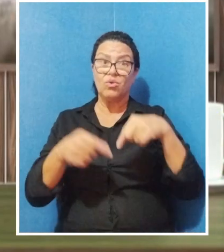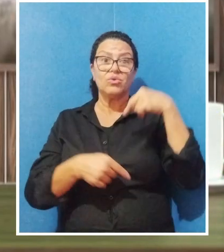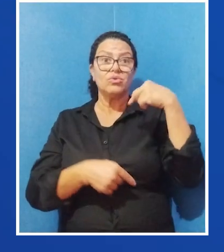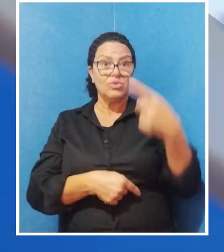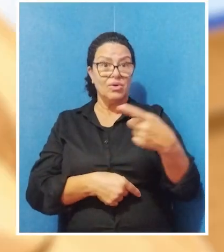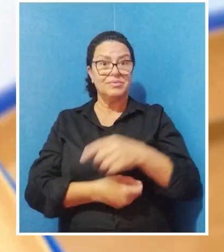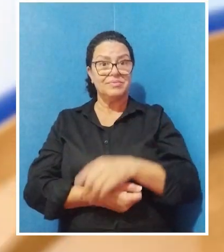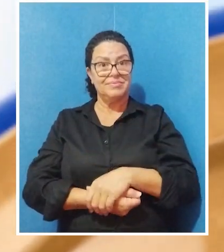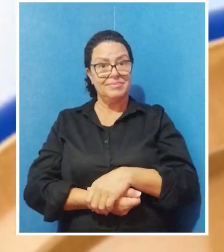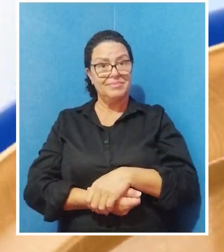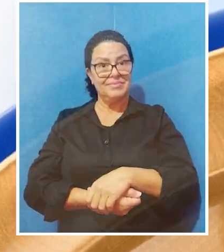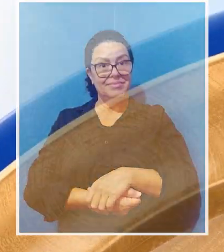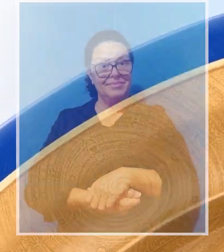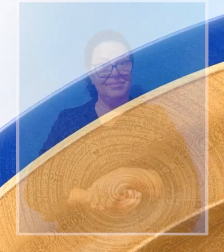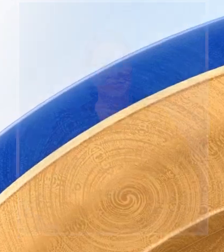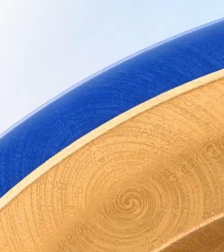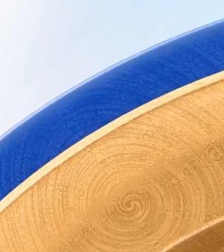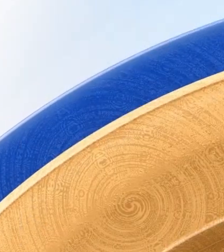semelhantes.